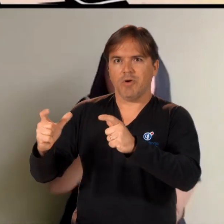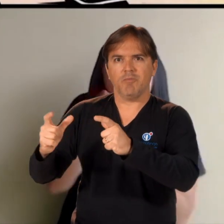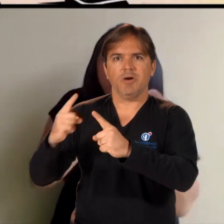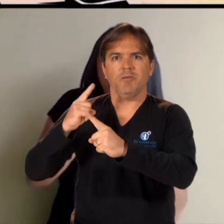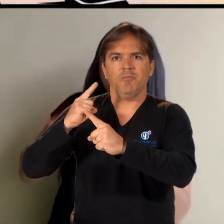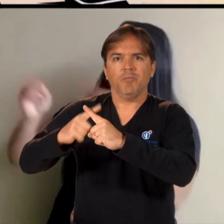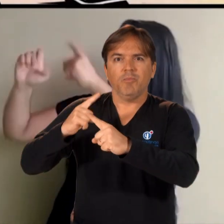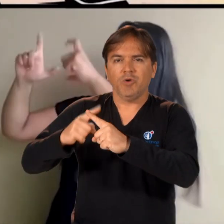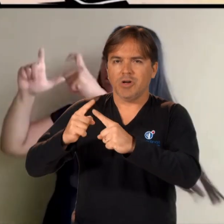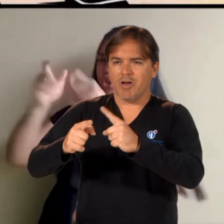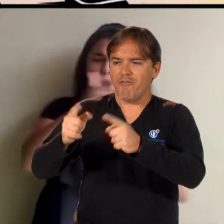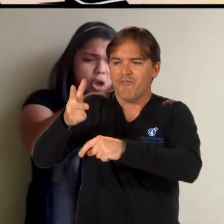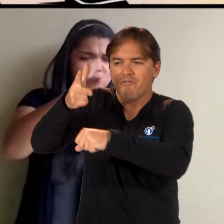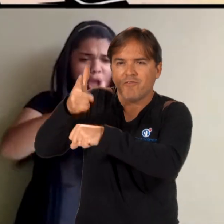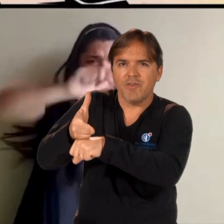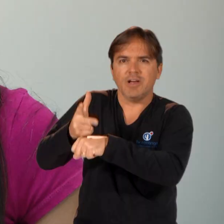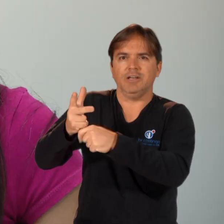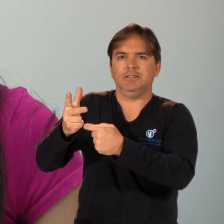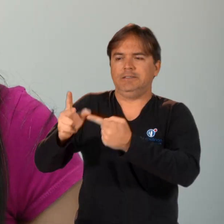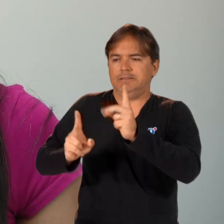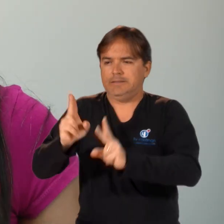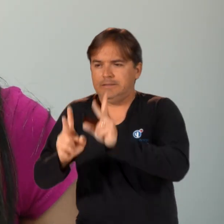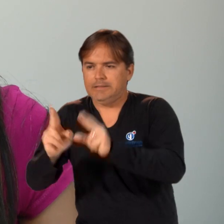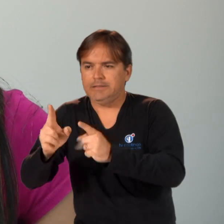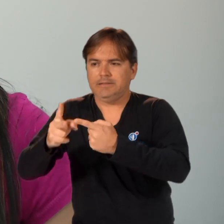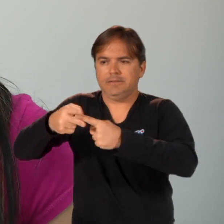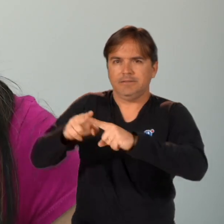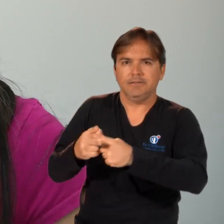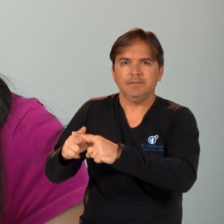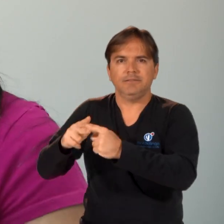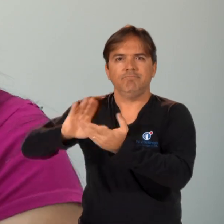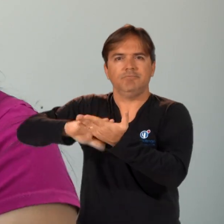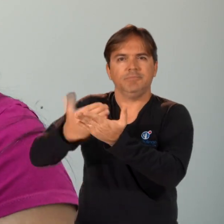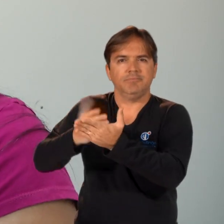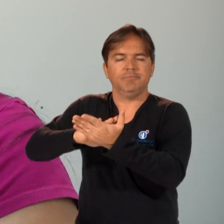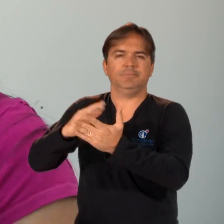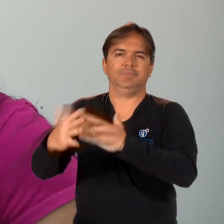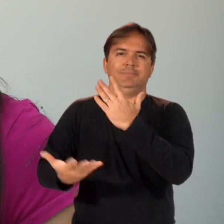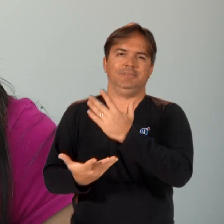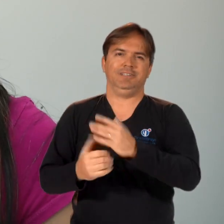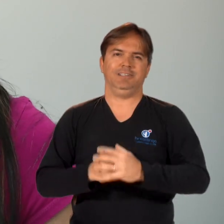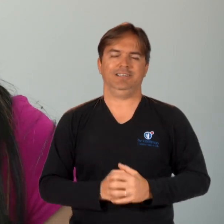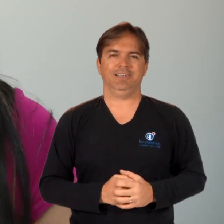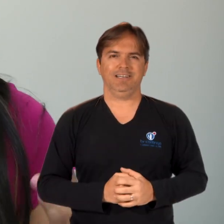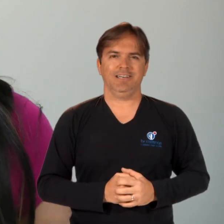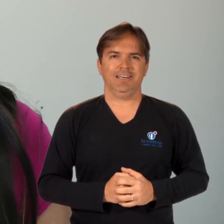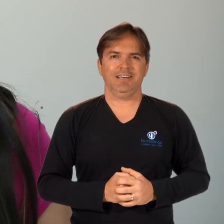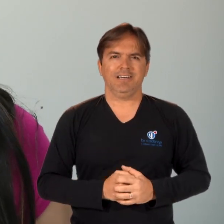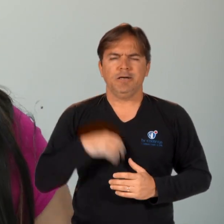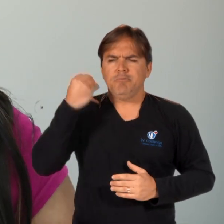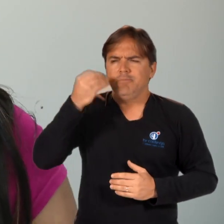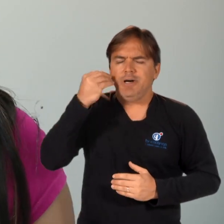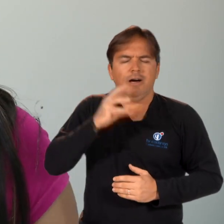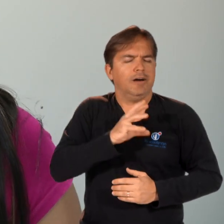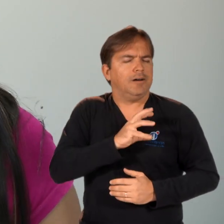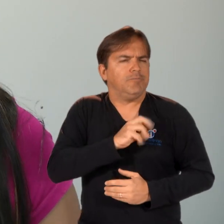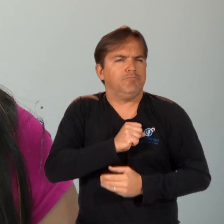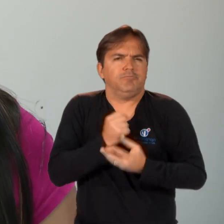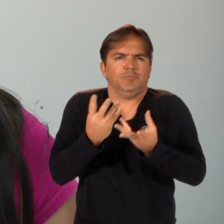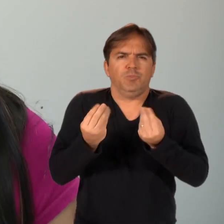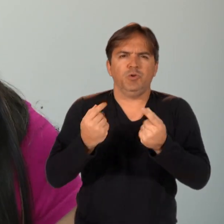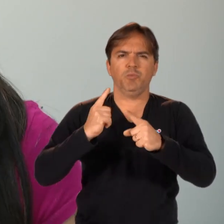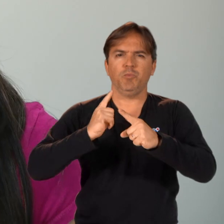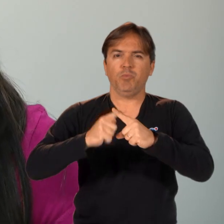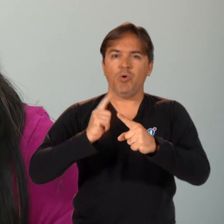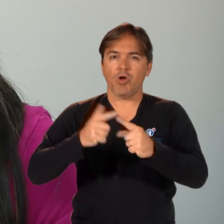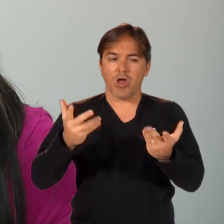ganhassem edição e tradução. Foi uma experiência maravilhosa, porque nós pudemos estar contribuindo com